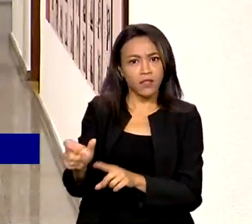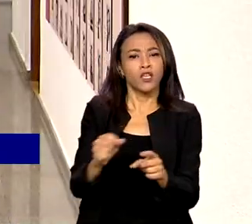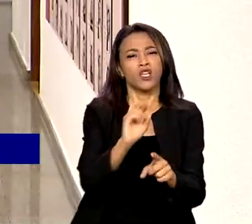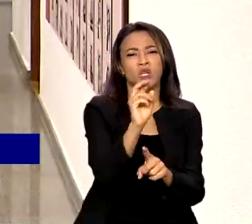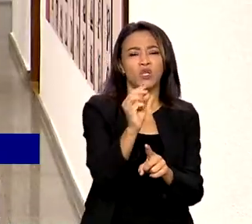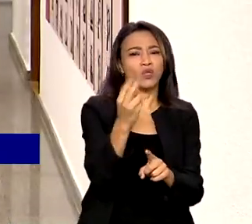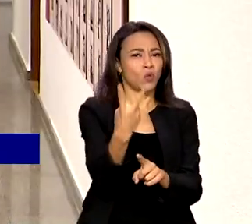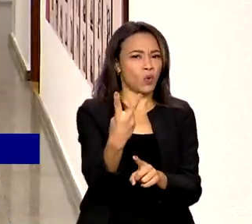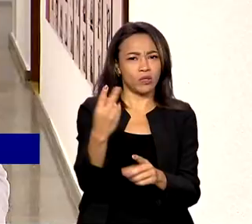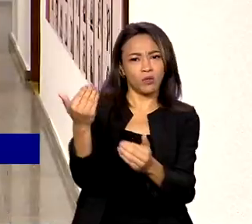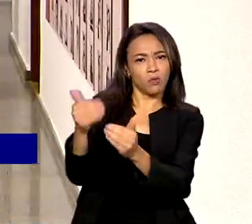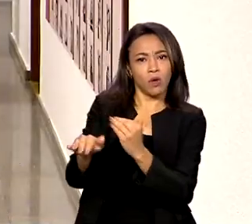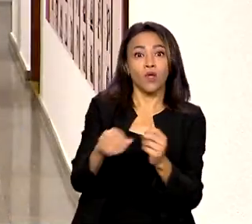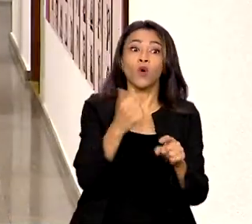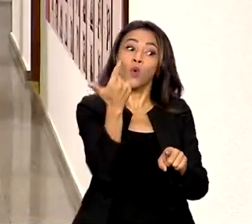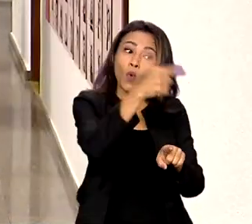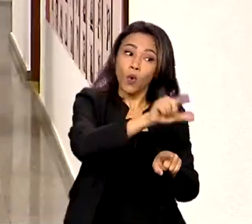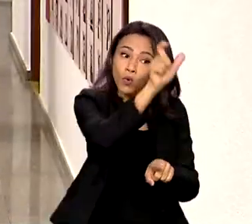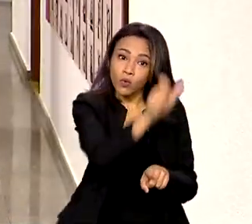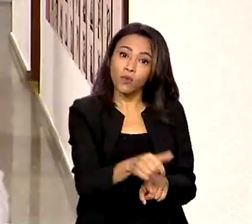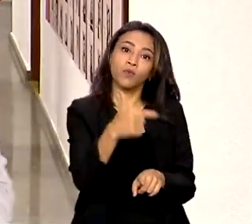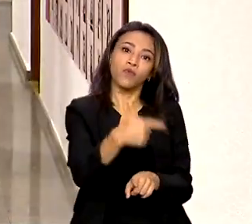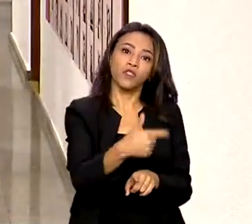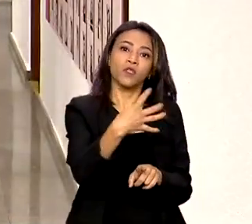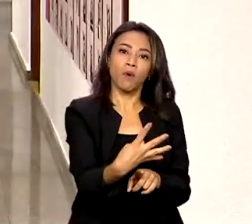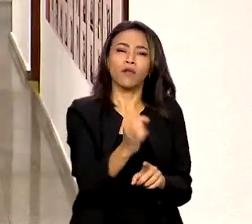e Aquino por 24 votos favoráveis e um contrário.